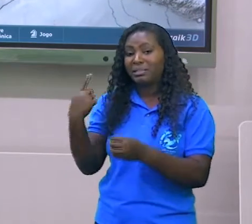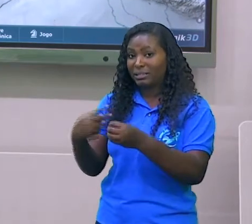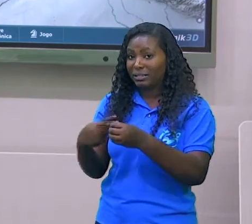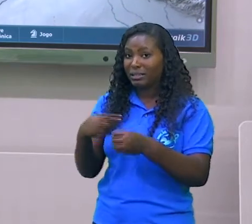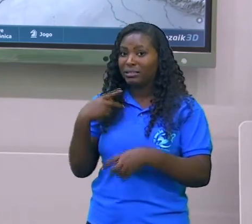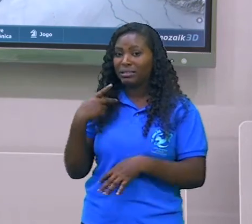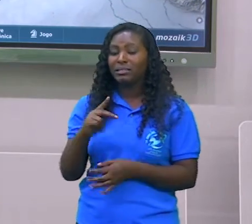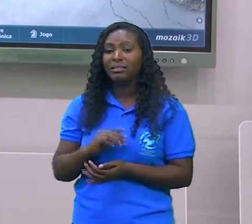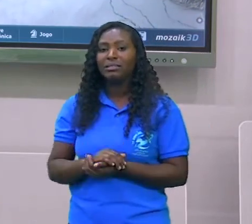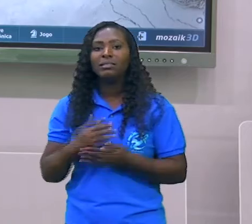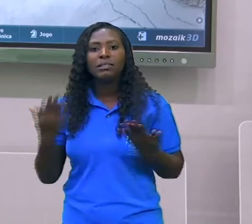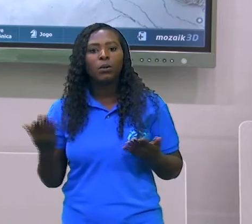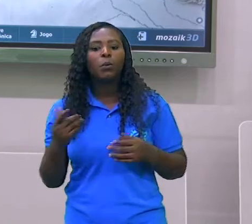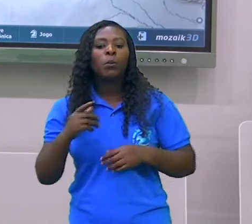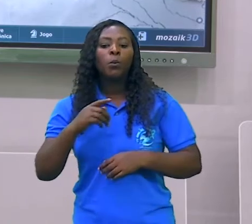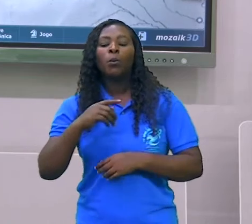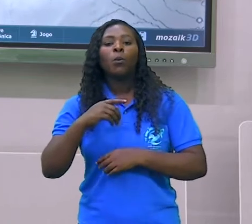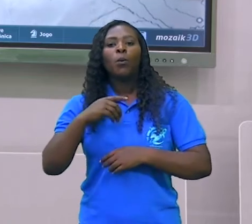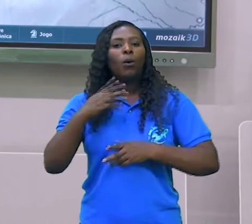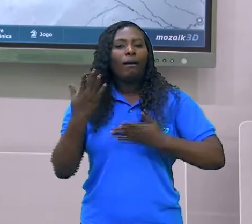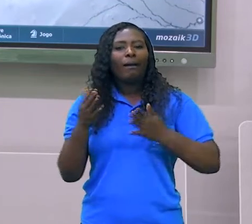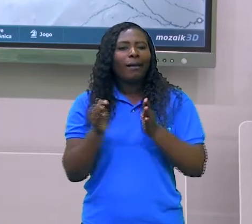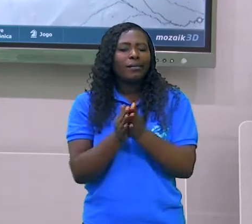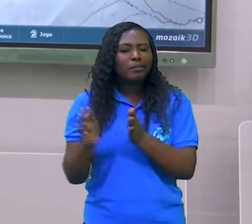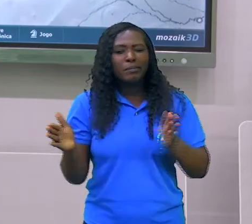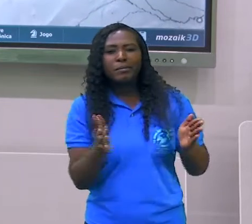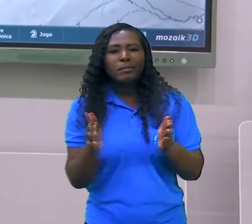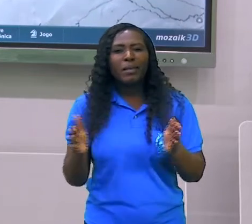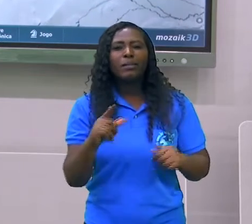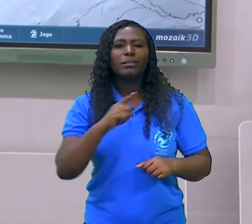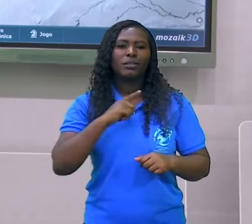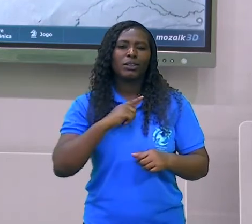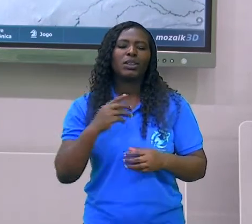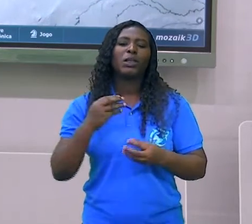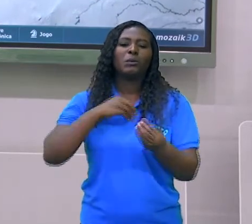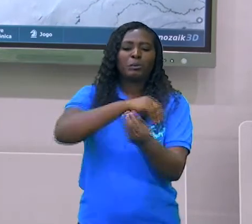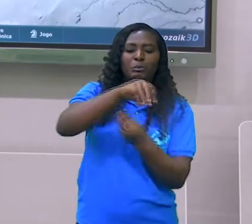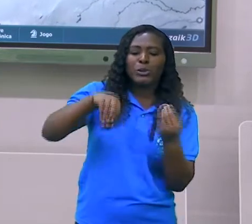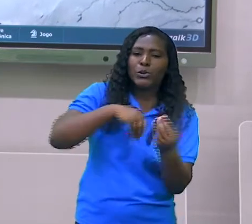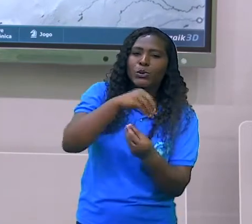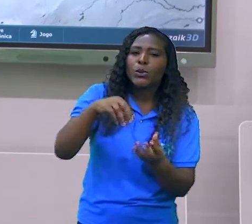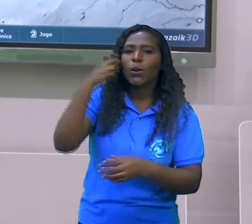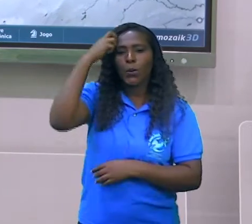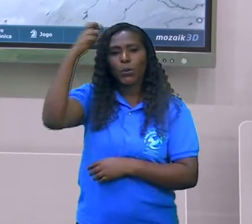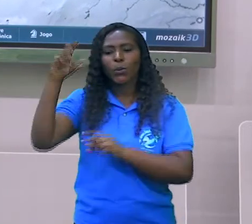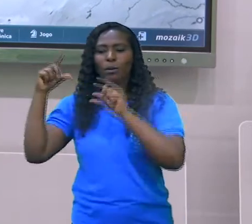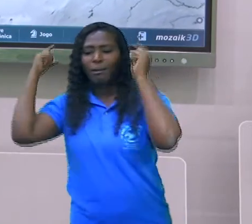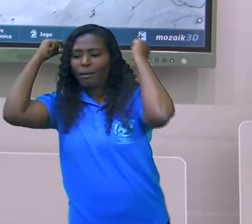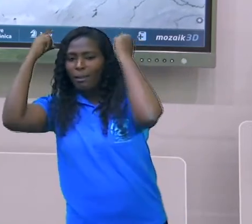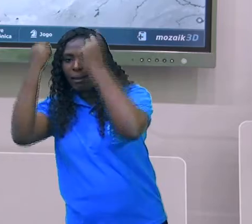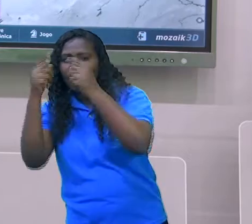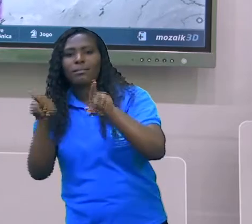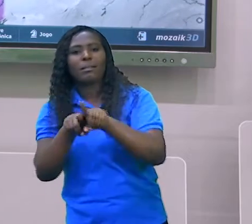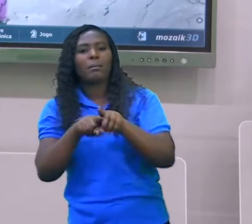mistura das culturas gregas e dos povos orientais conquistados por Alexandria.